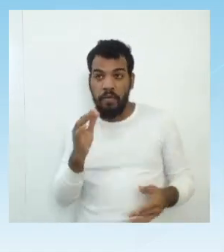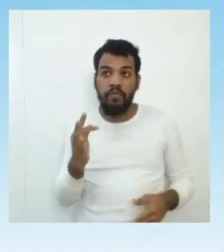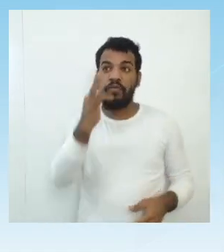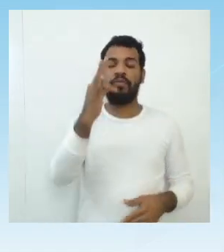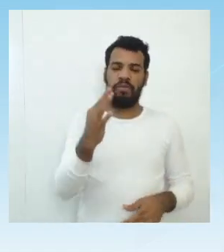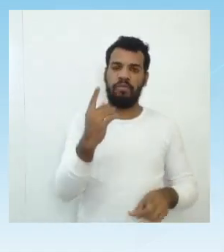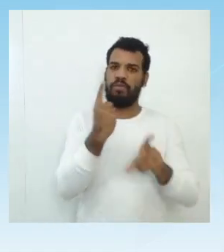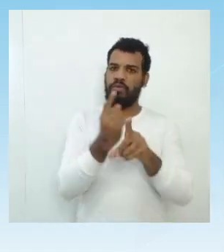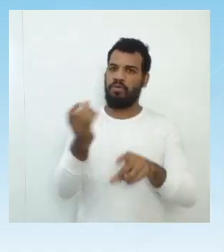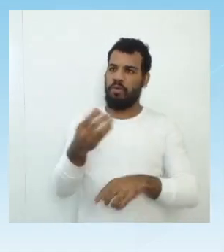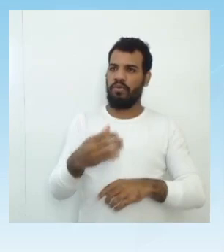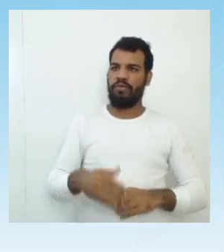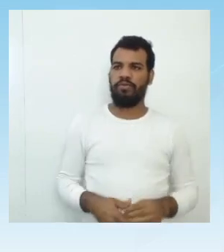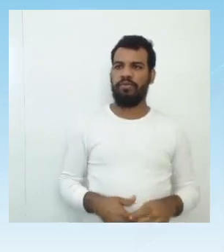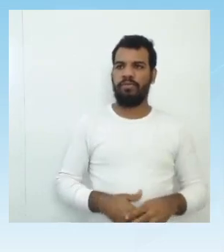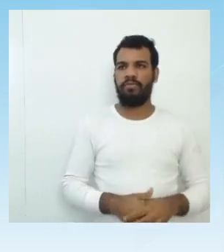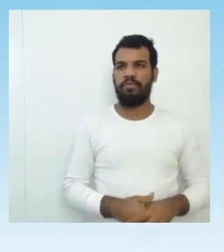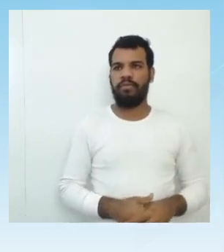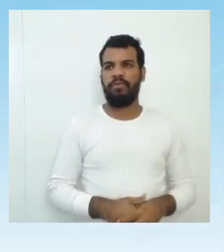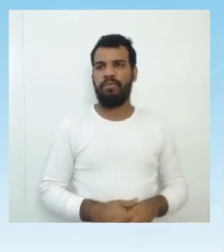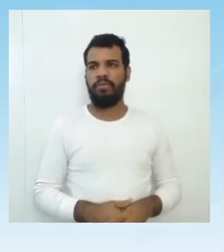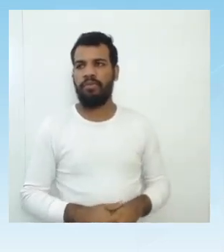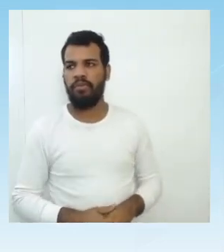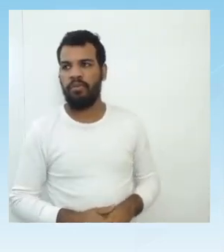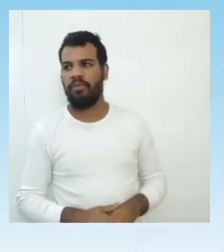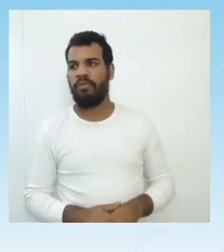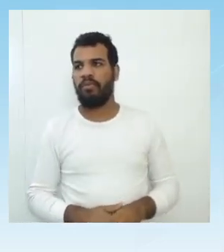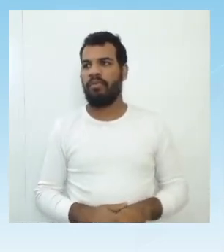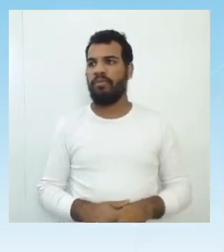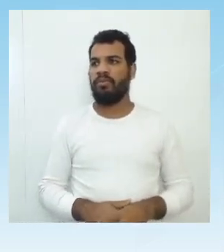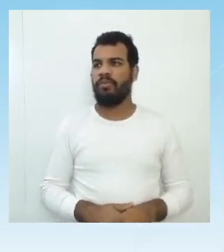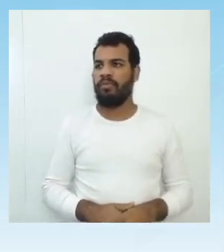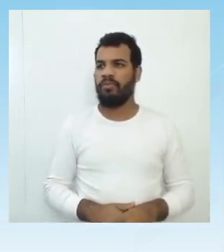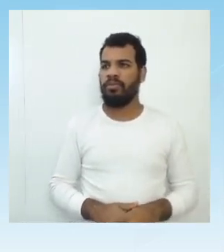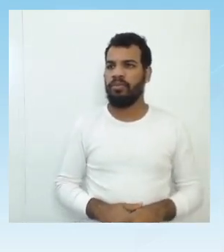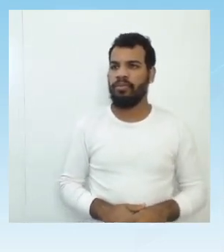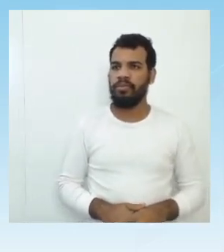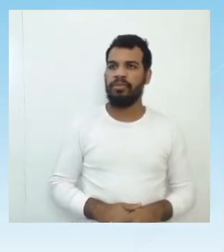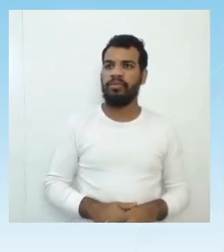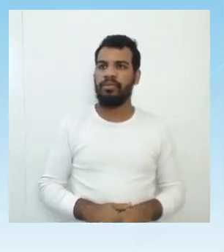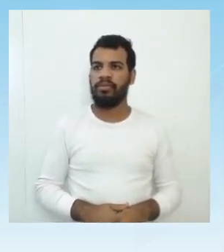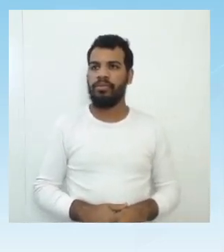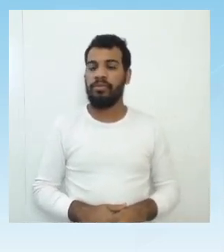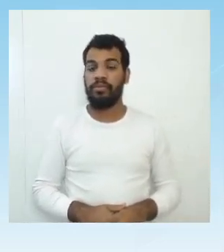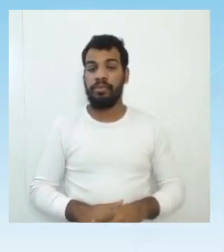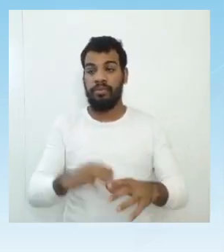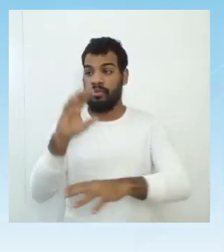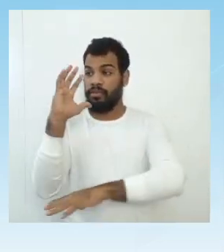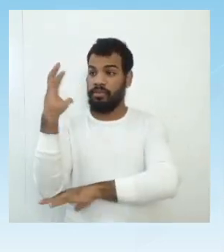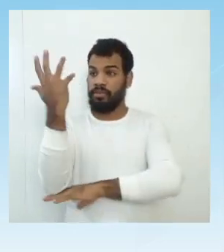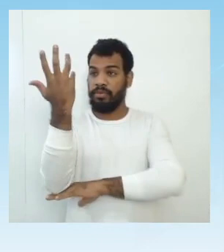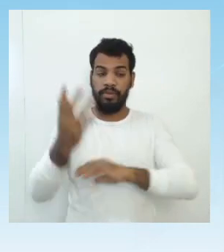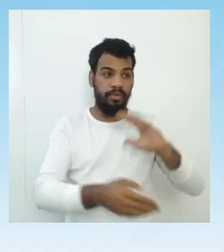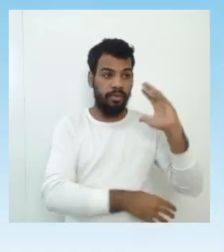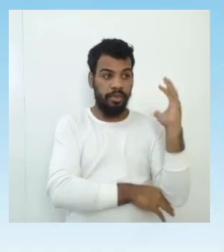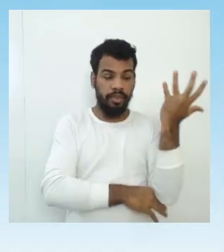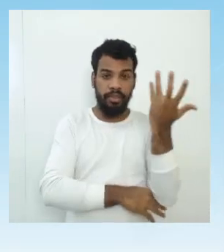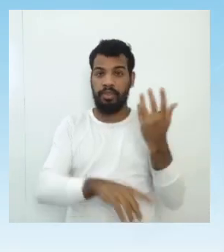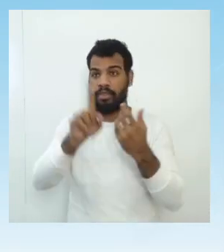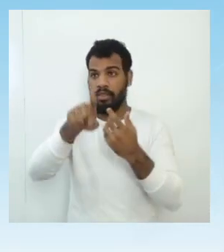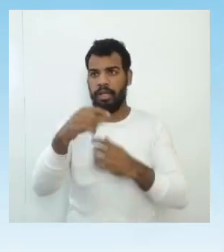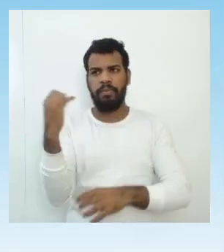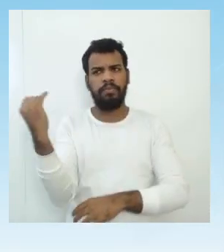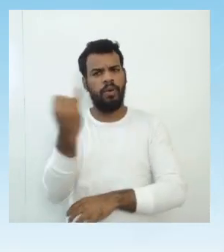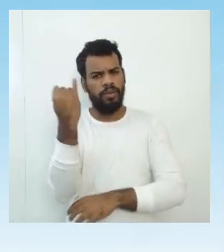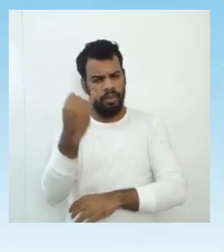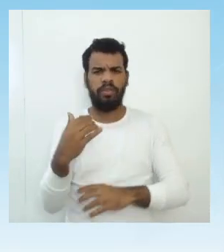Agora, bora falar sobre a natureza, o sócio ambiental. A natureza, ela é fundamental para o